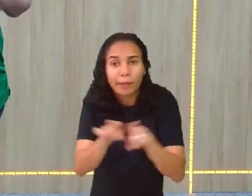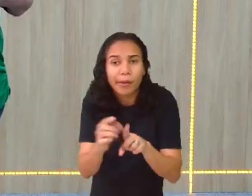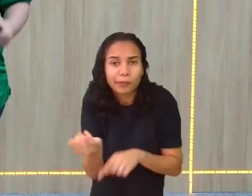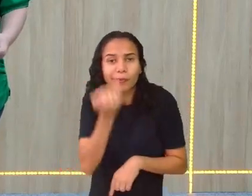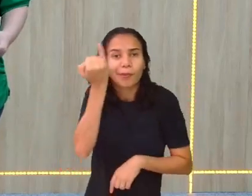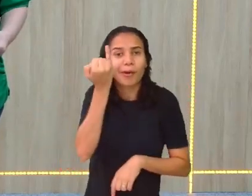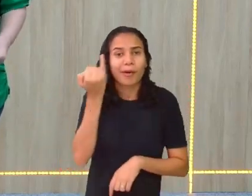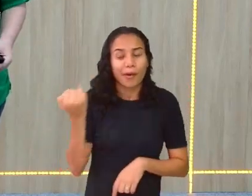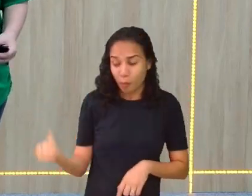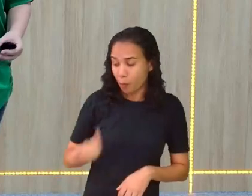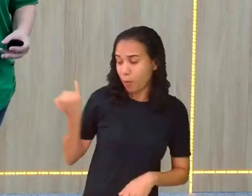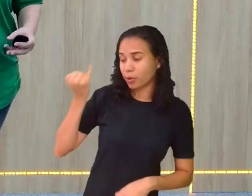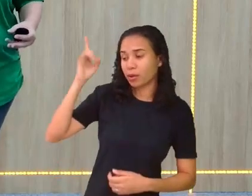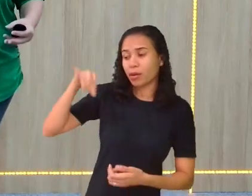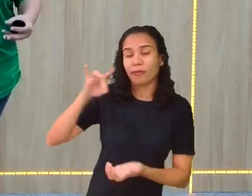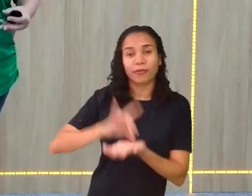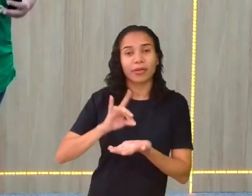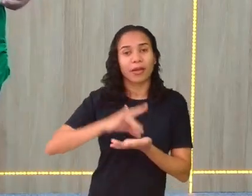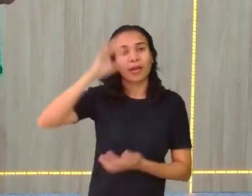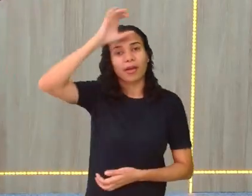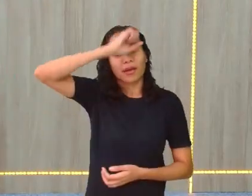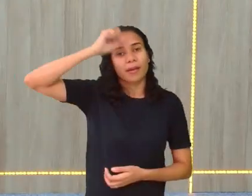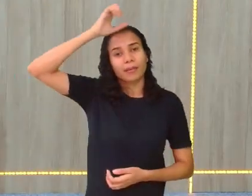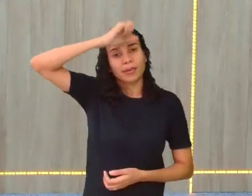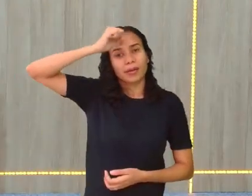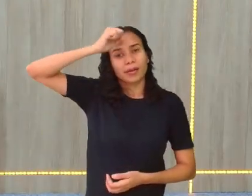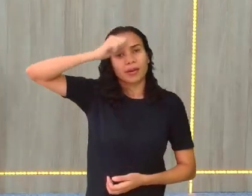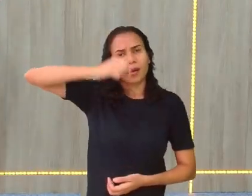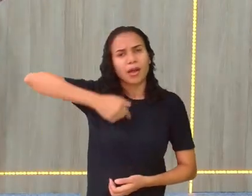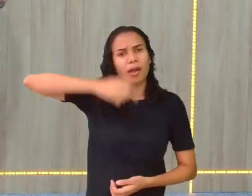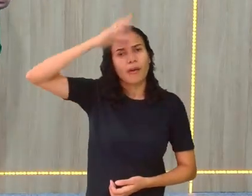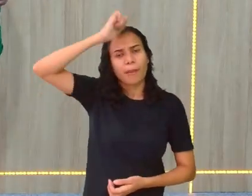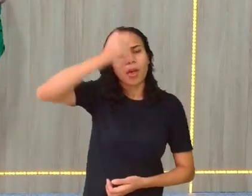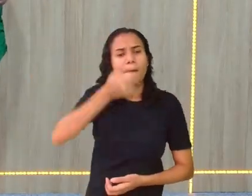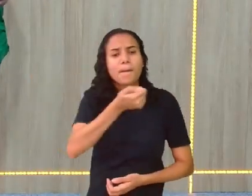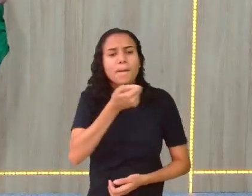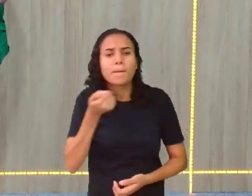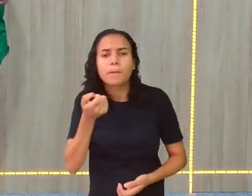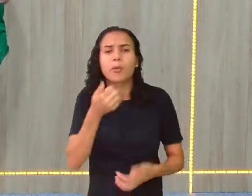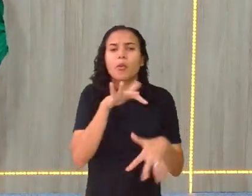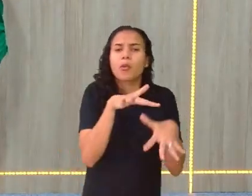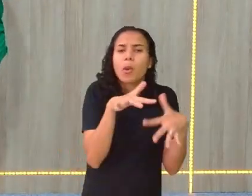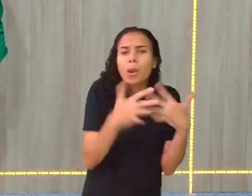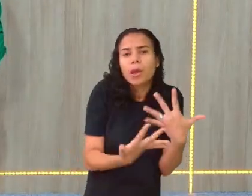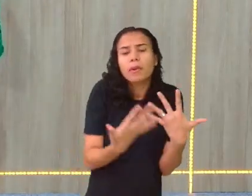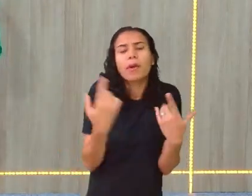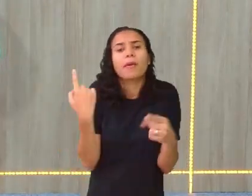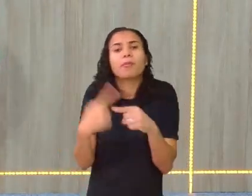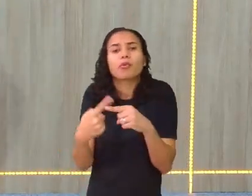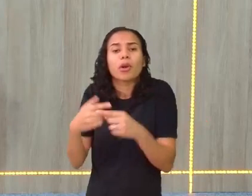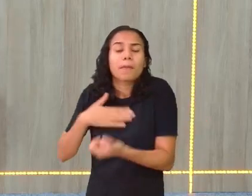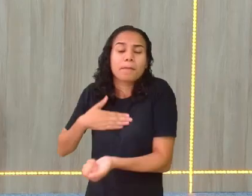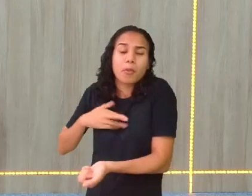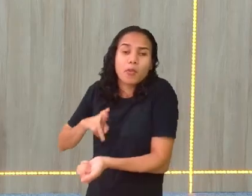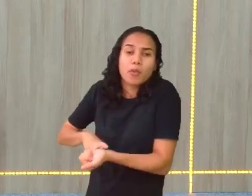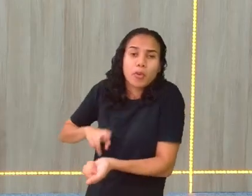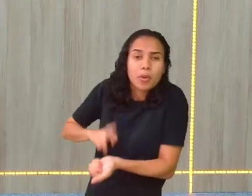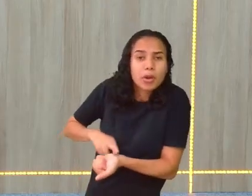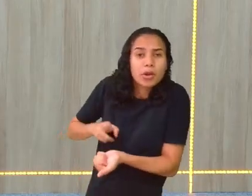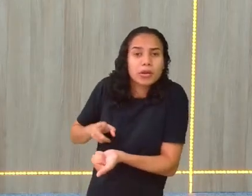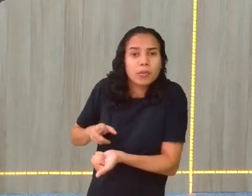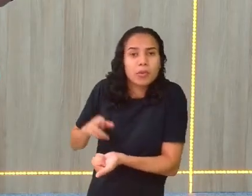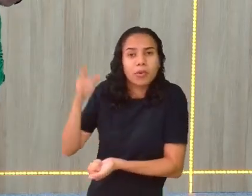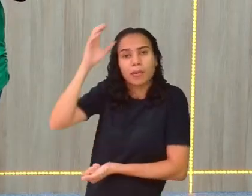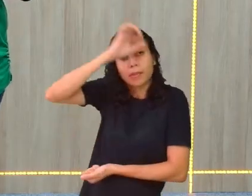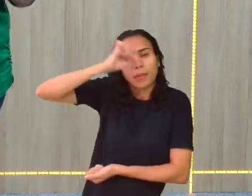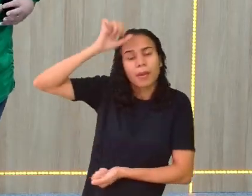A gente aprende devagar. Eu, por exemplo, aprendi poucos sinais de libras, porque meu ritmo para